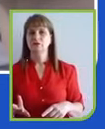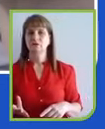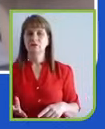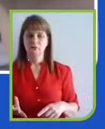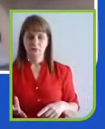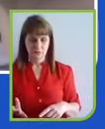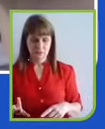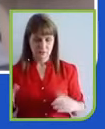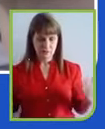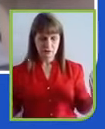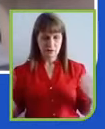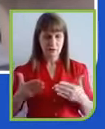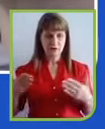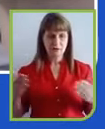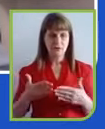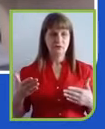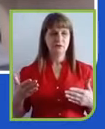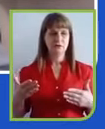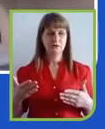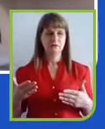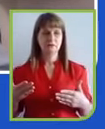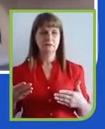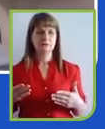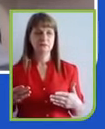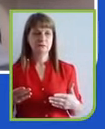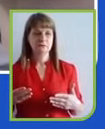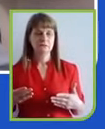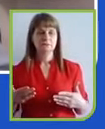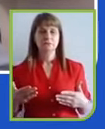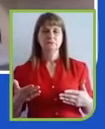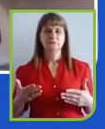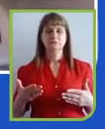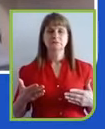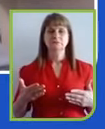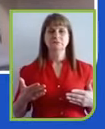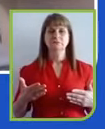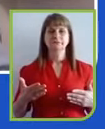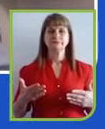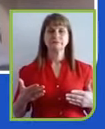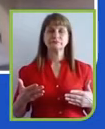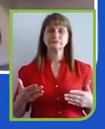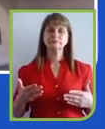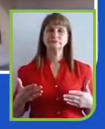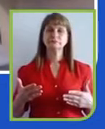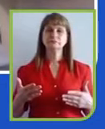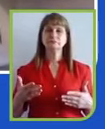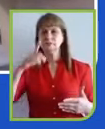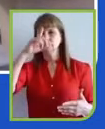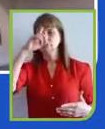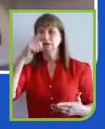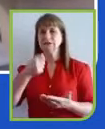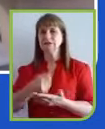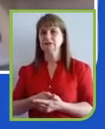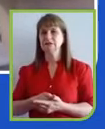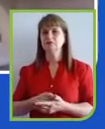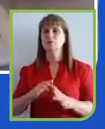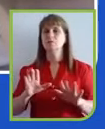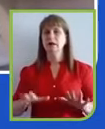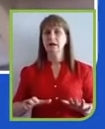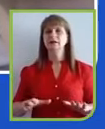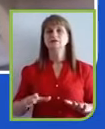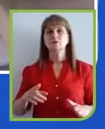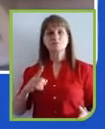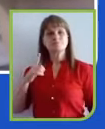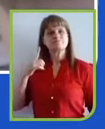em posição de decisão, como em posição de comando cada vez maior. Então,